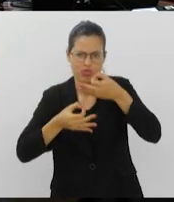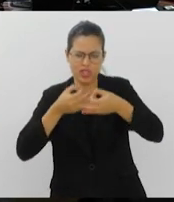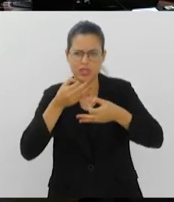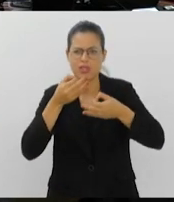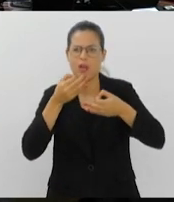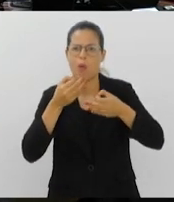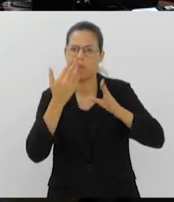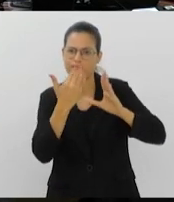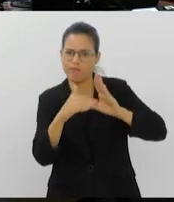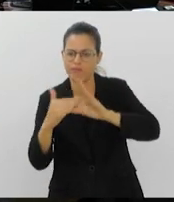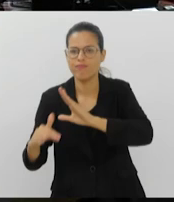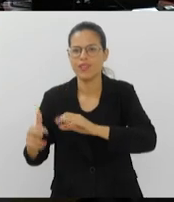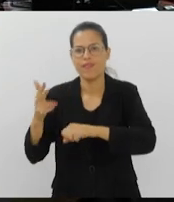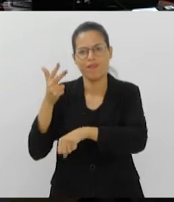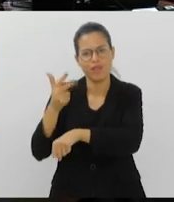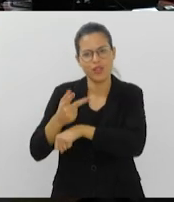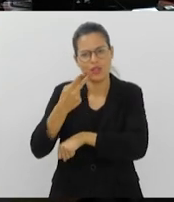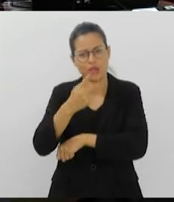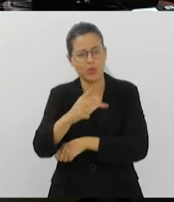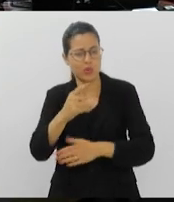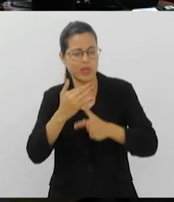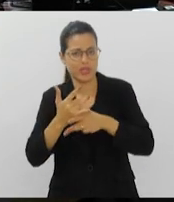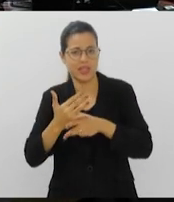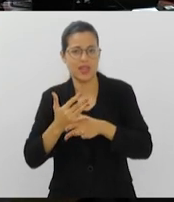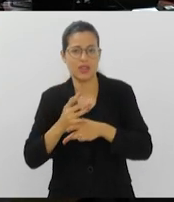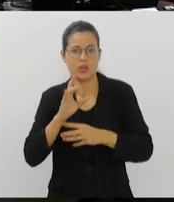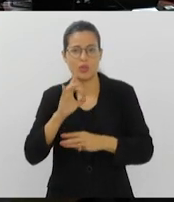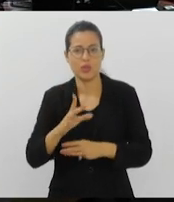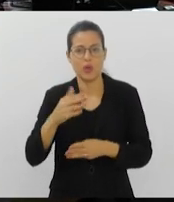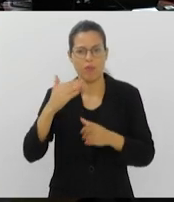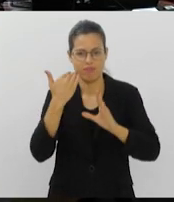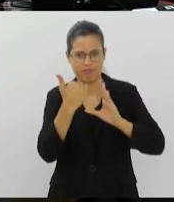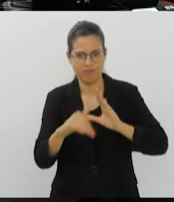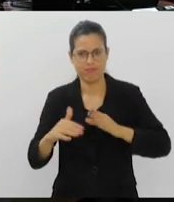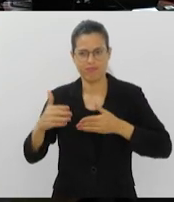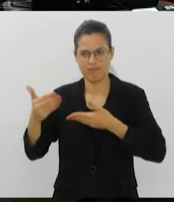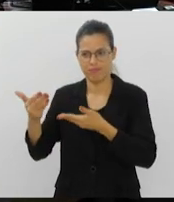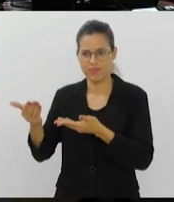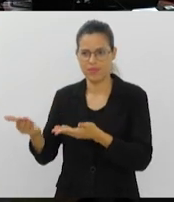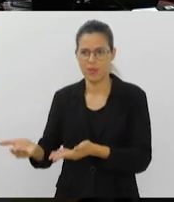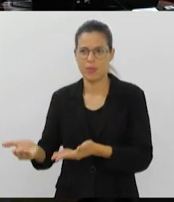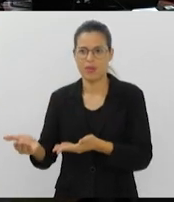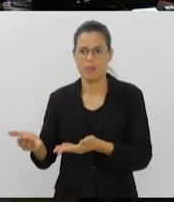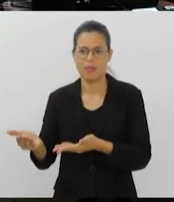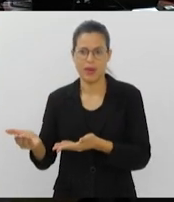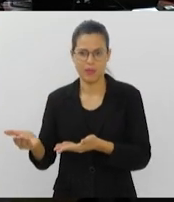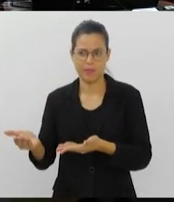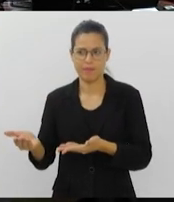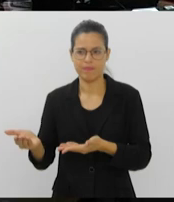ou vídeos aí da sua cidade, é só acessar o nosso e-mail. Um